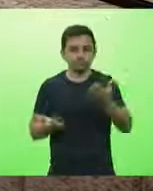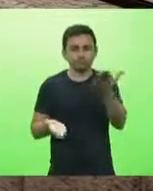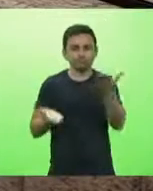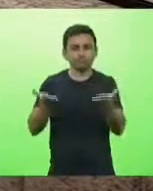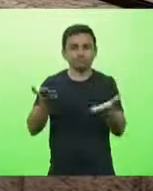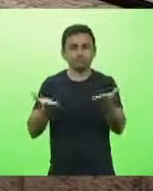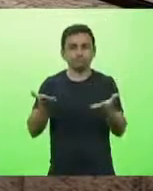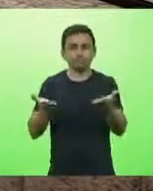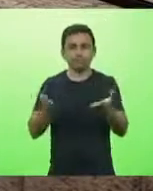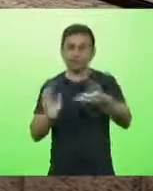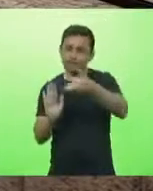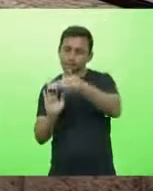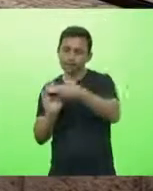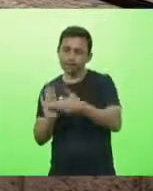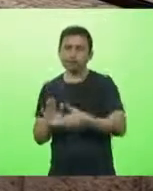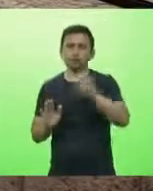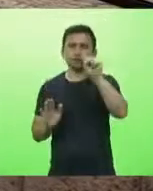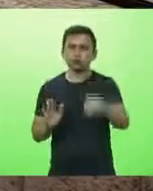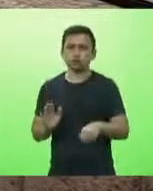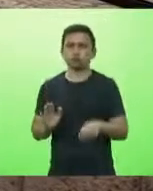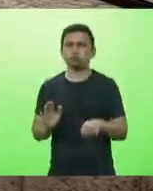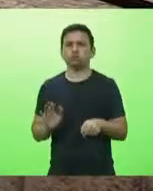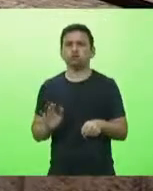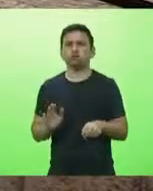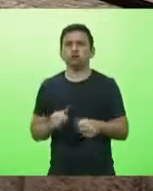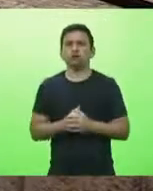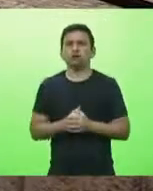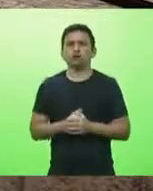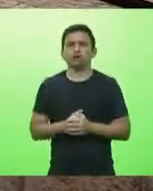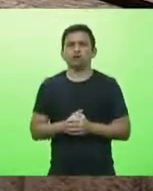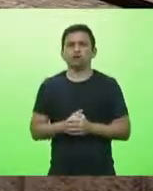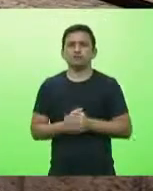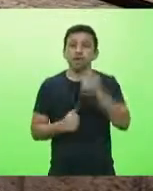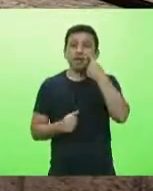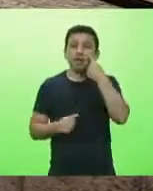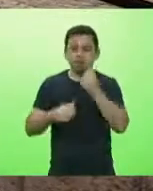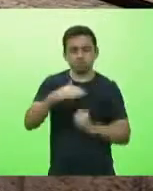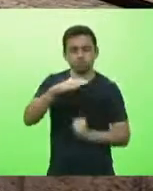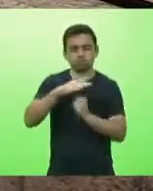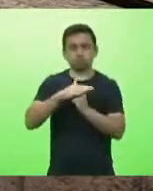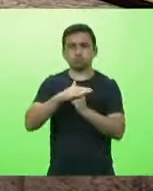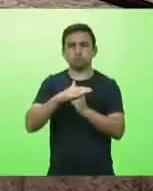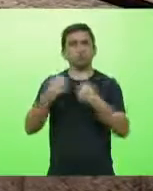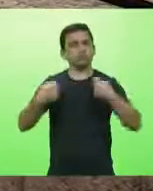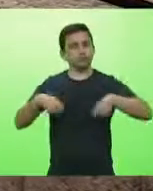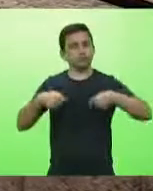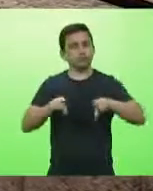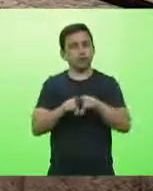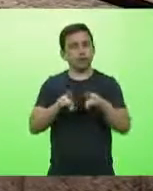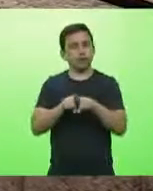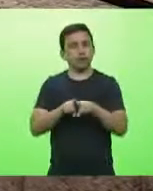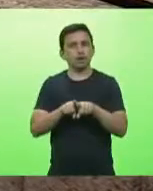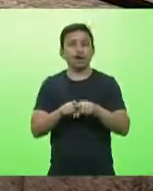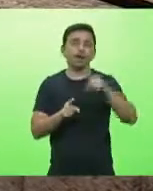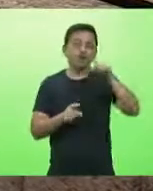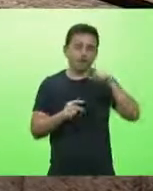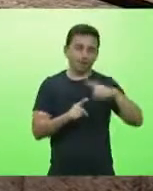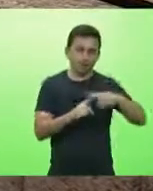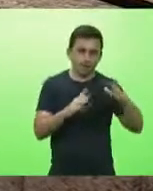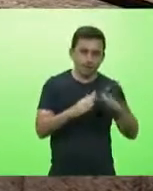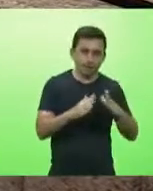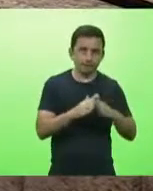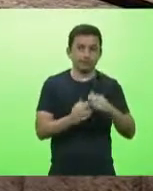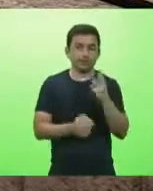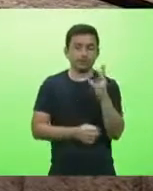regramento sim protocolo sim capacidade limitada sim agora das igrejas também de 30